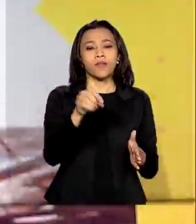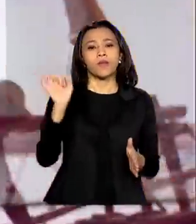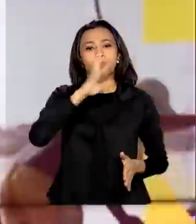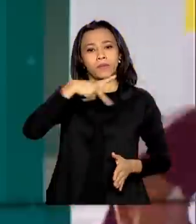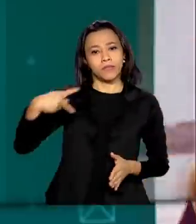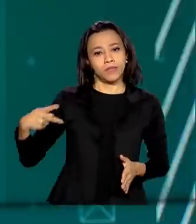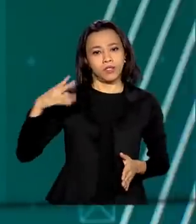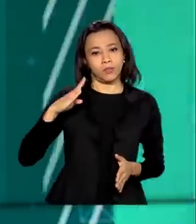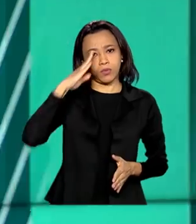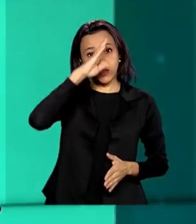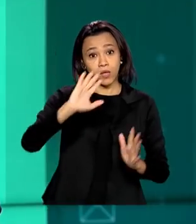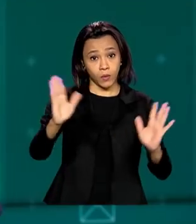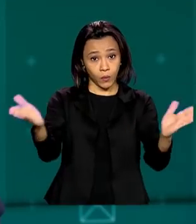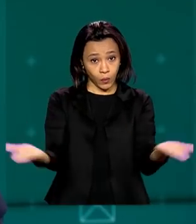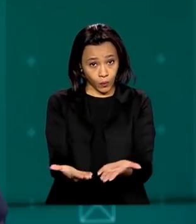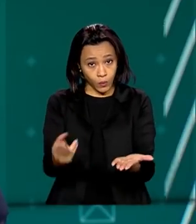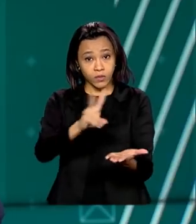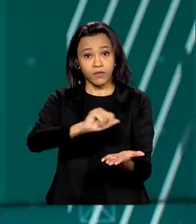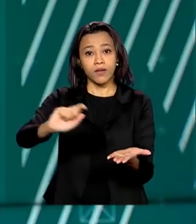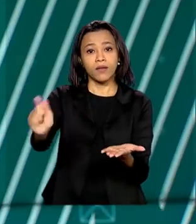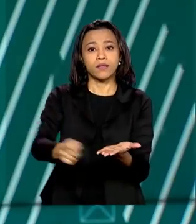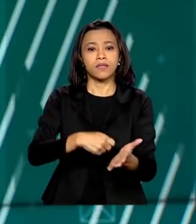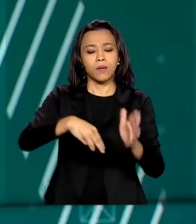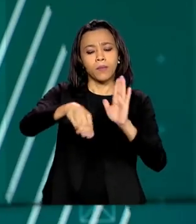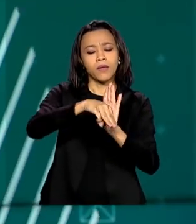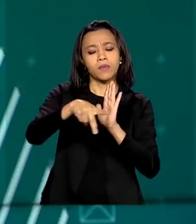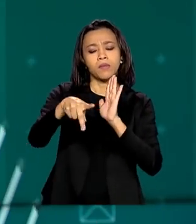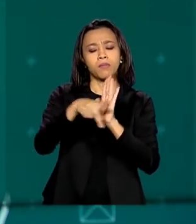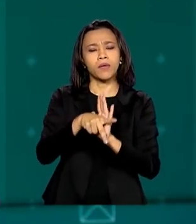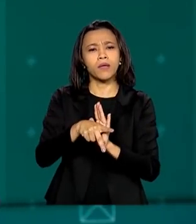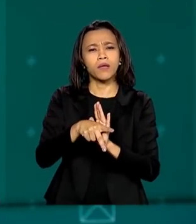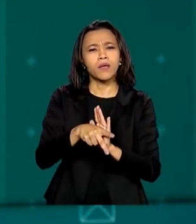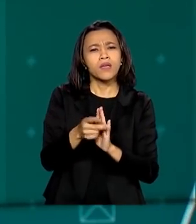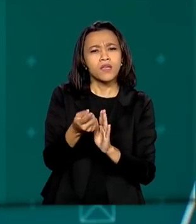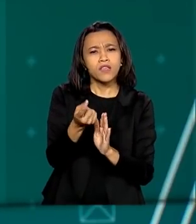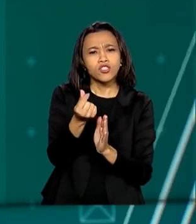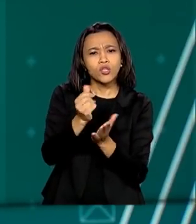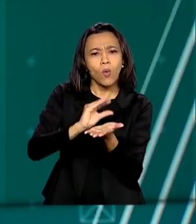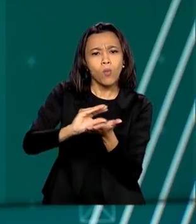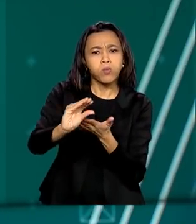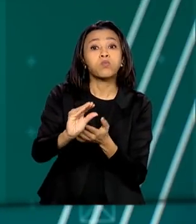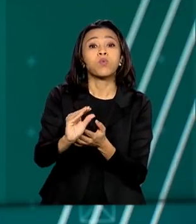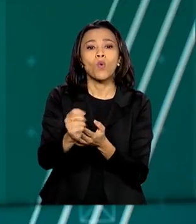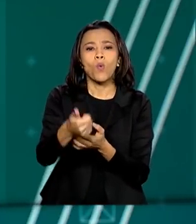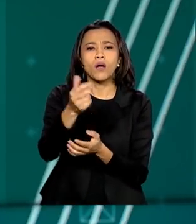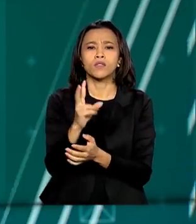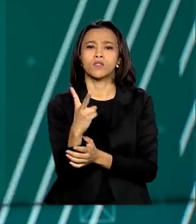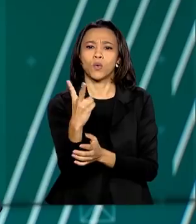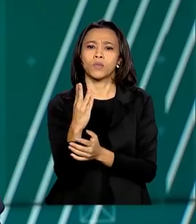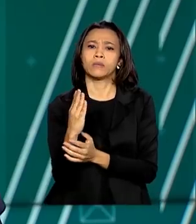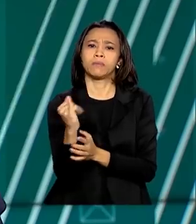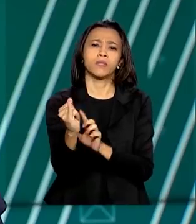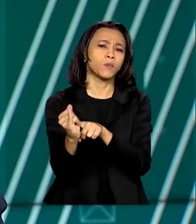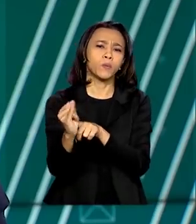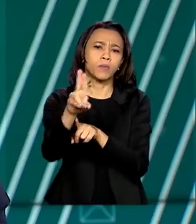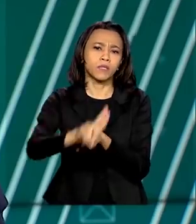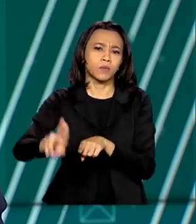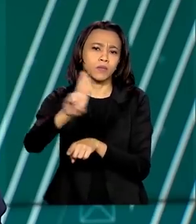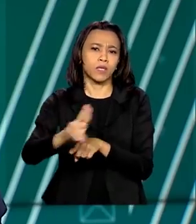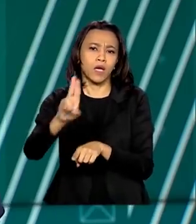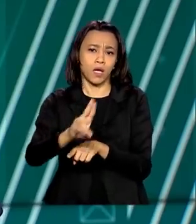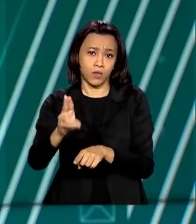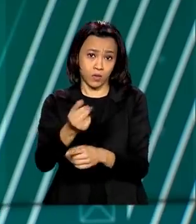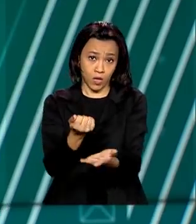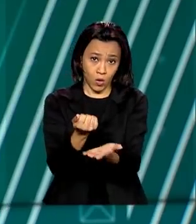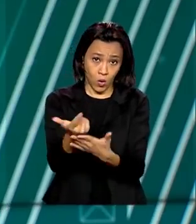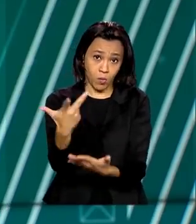assinar hoje medida provisória que libera quase 2 bilhões de reais para a produção da vacina contra o coronavírus. A